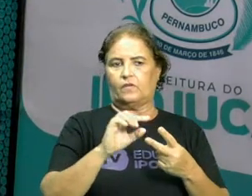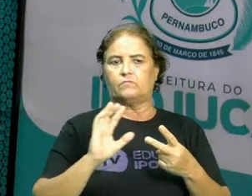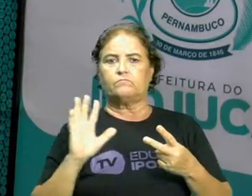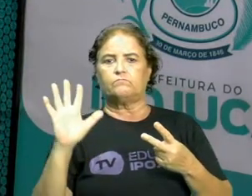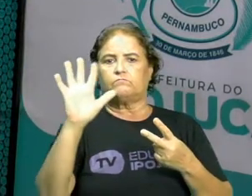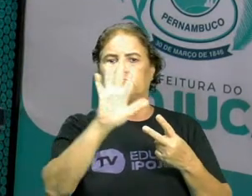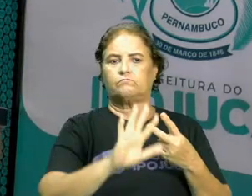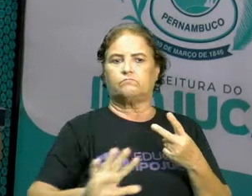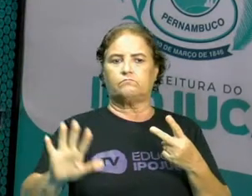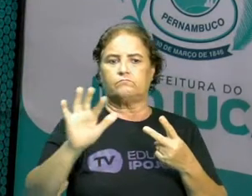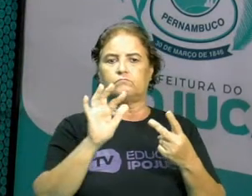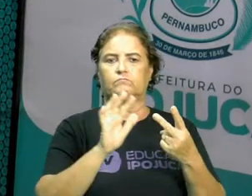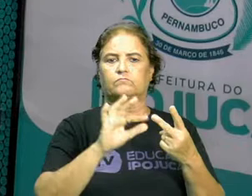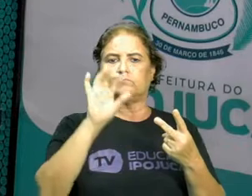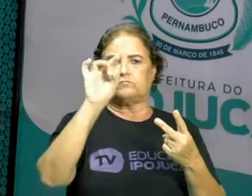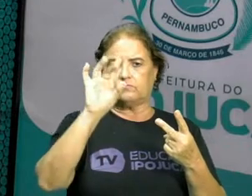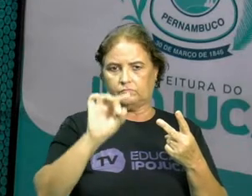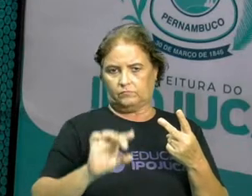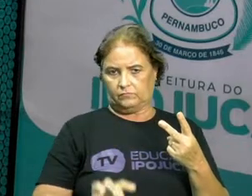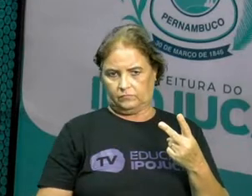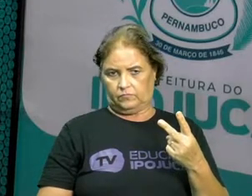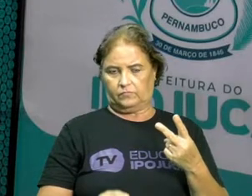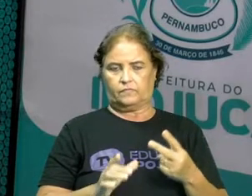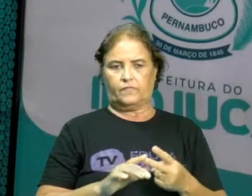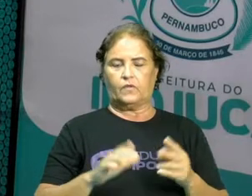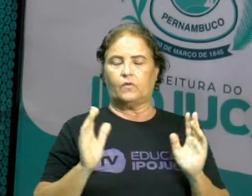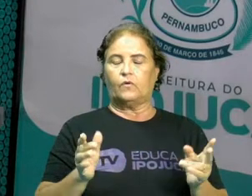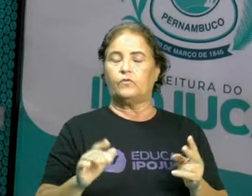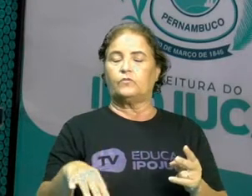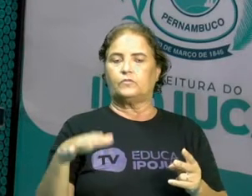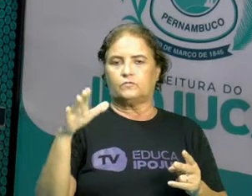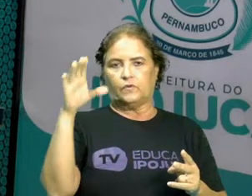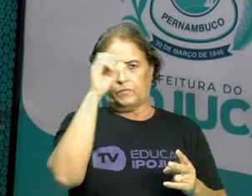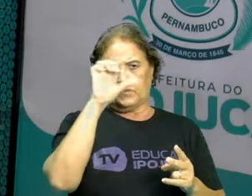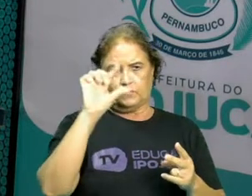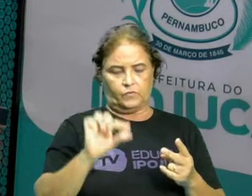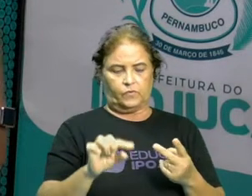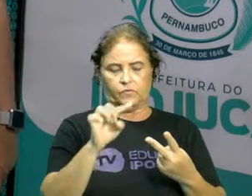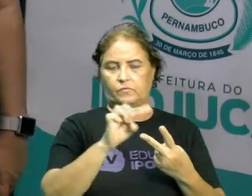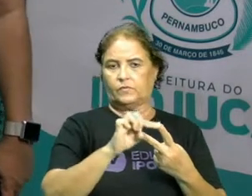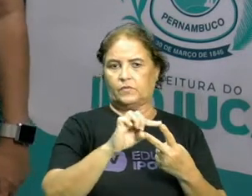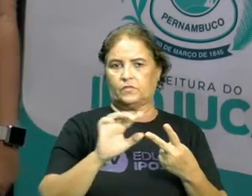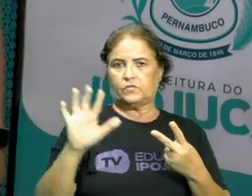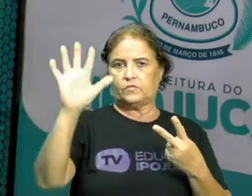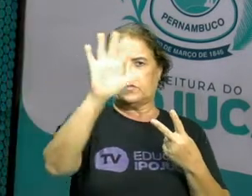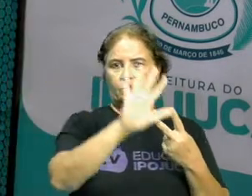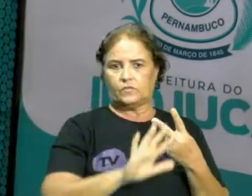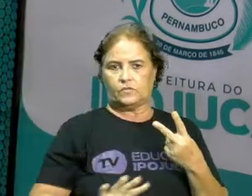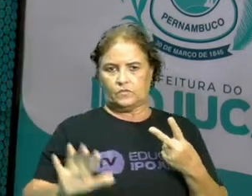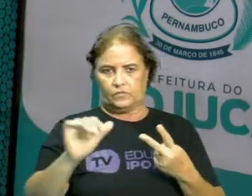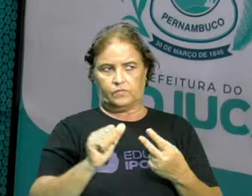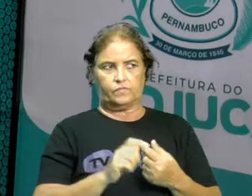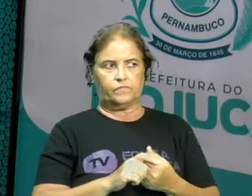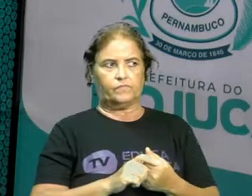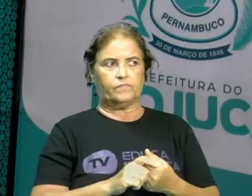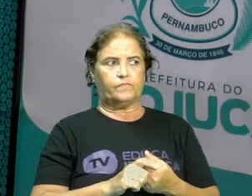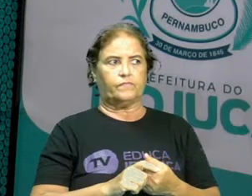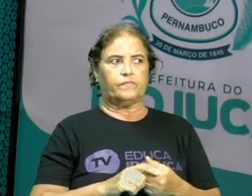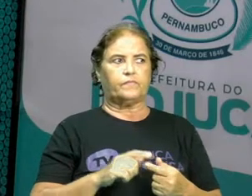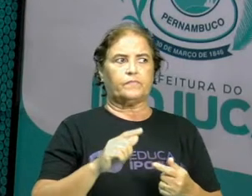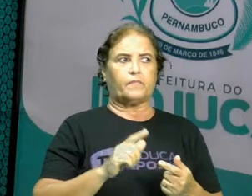Hoje a gente vai ver um pouquinho sobre as propriedades gerais. Então, a primeira propriedade é a propriedade da